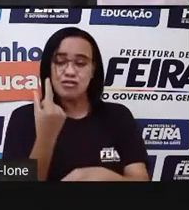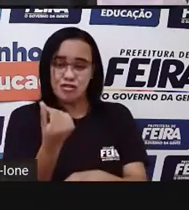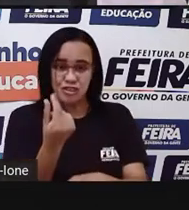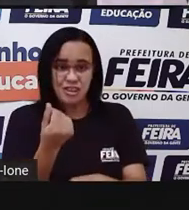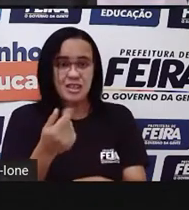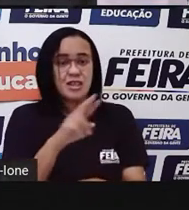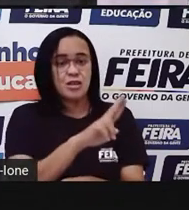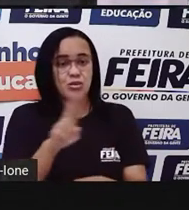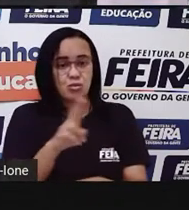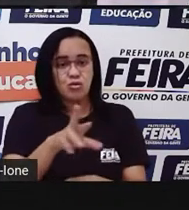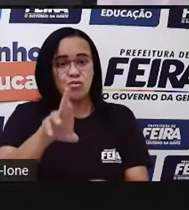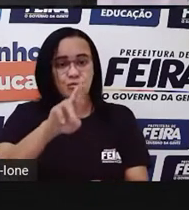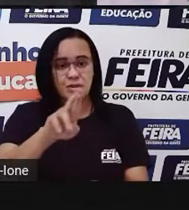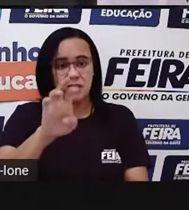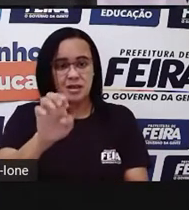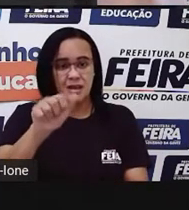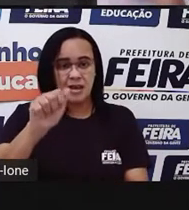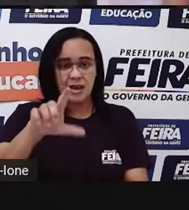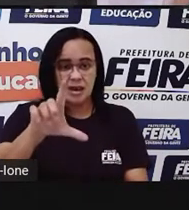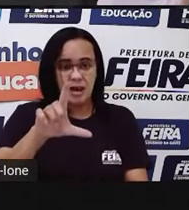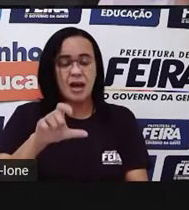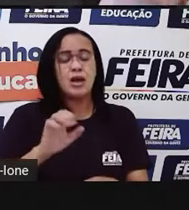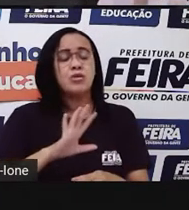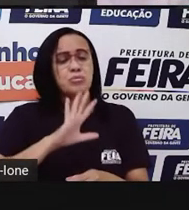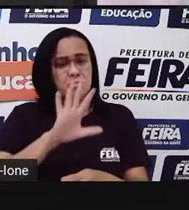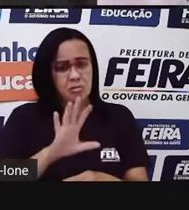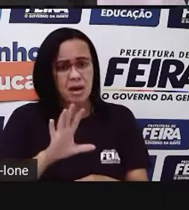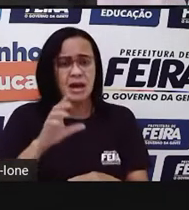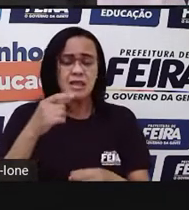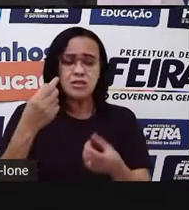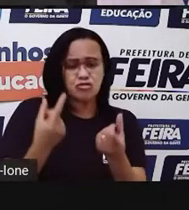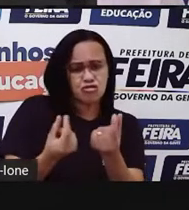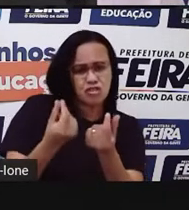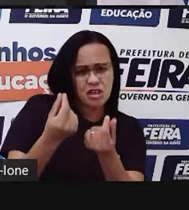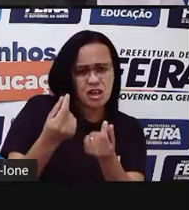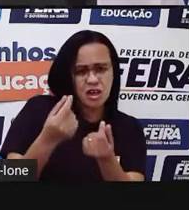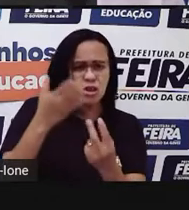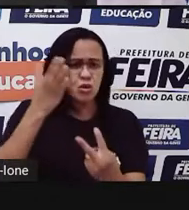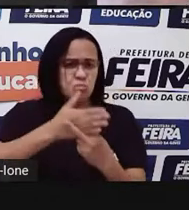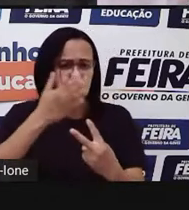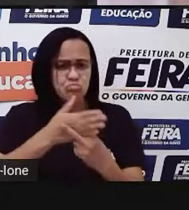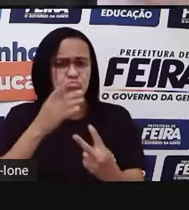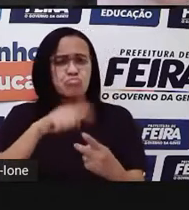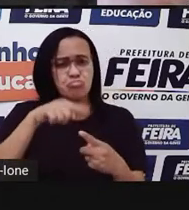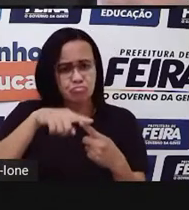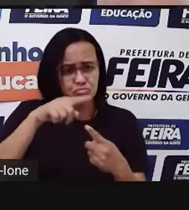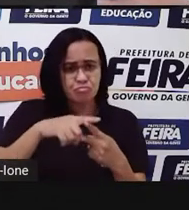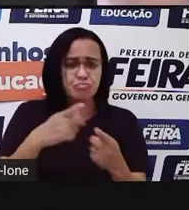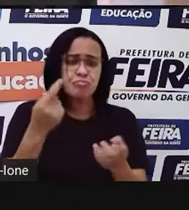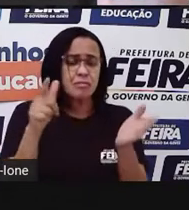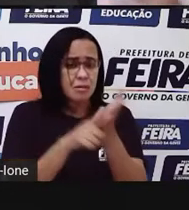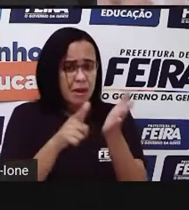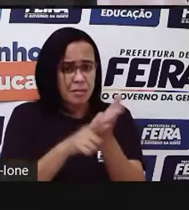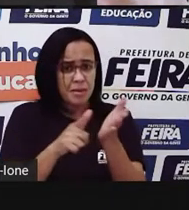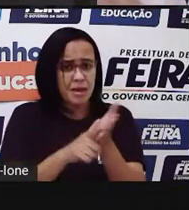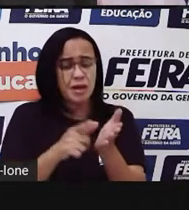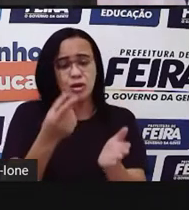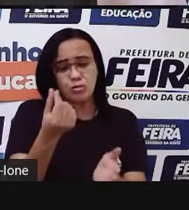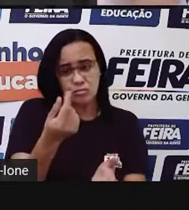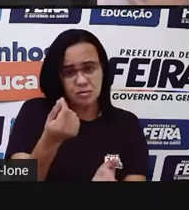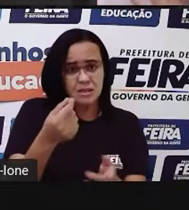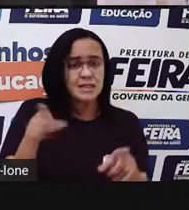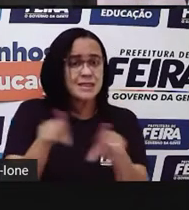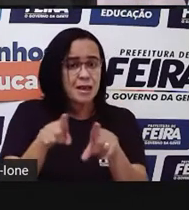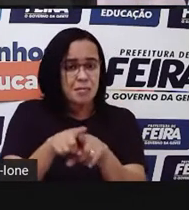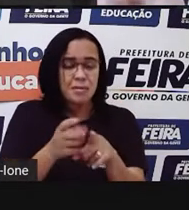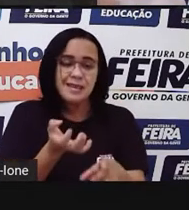dinheiro, ele é dividido em moedas e em cédulas, né? E que cada cédula, cada moeda vai ter